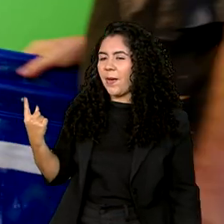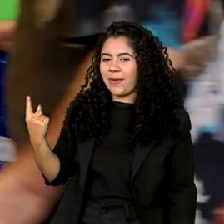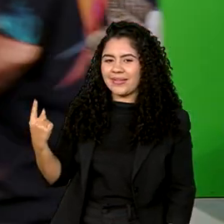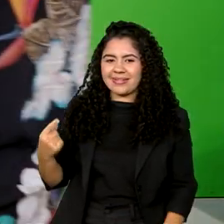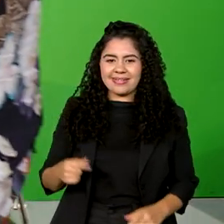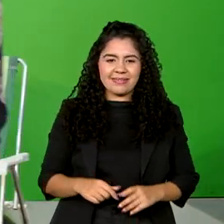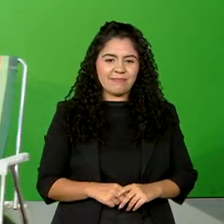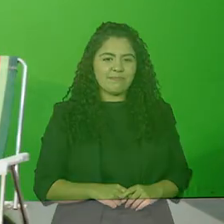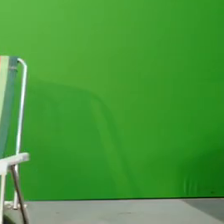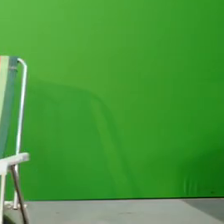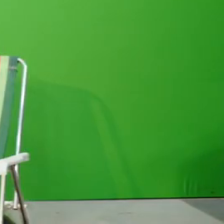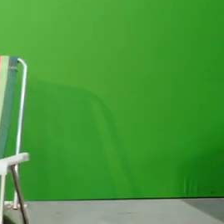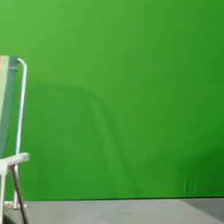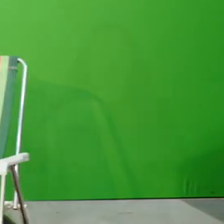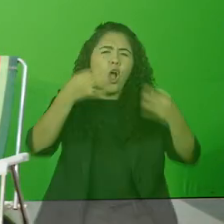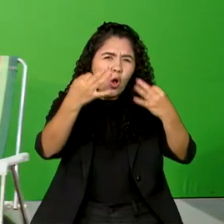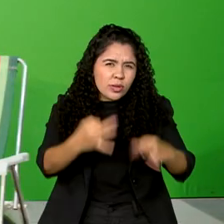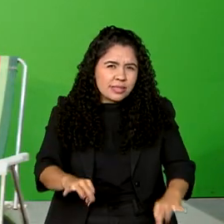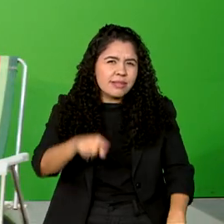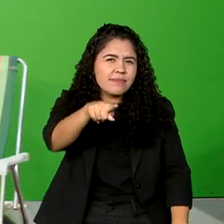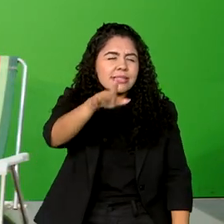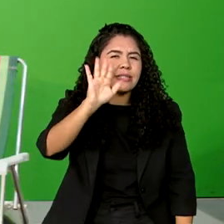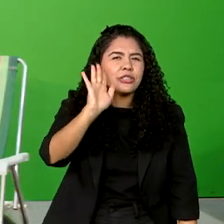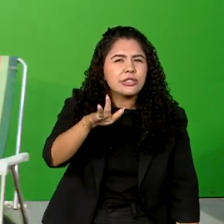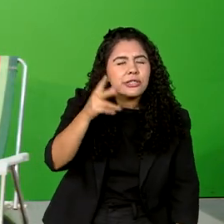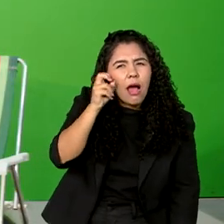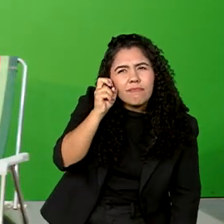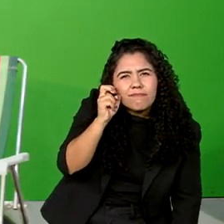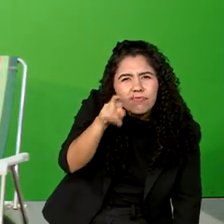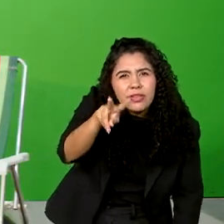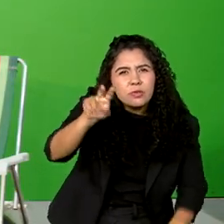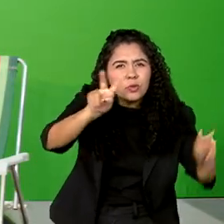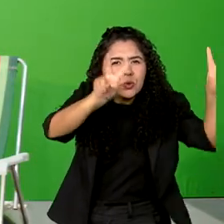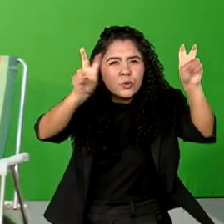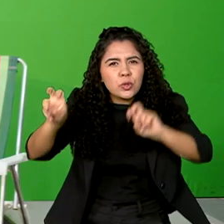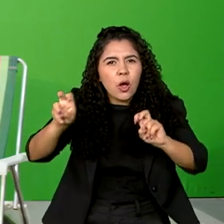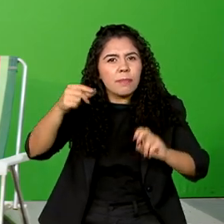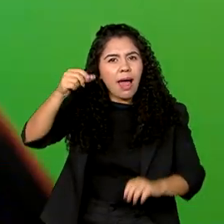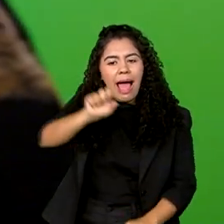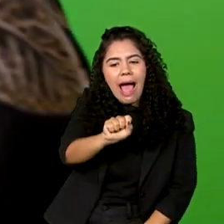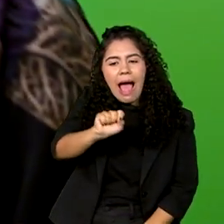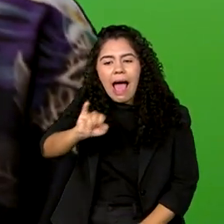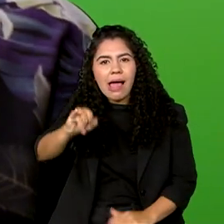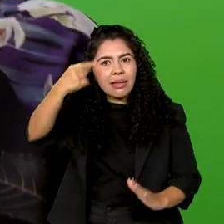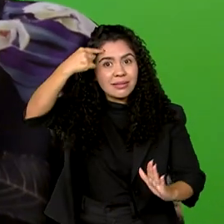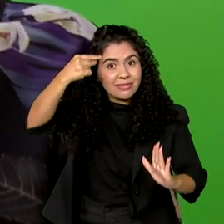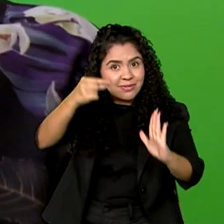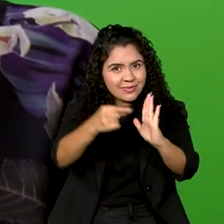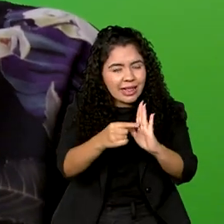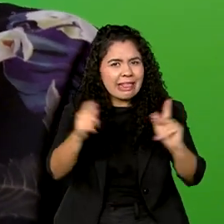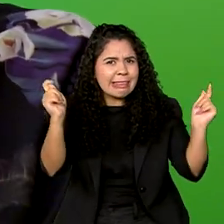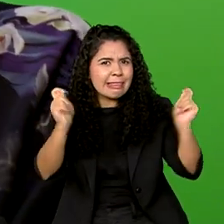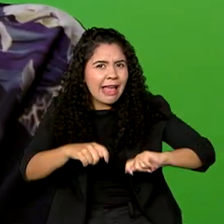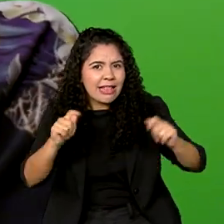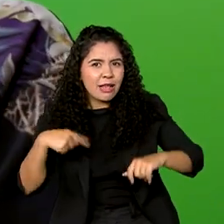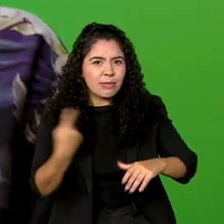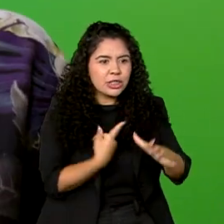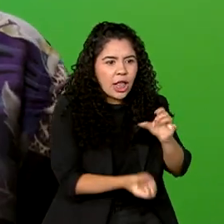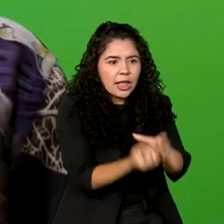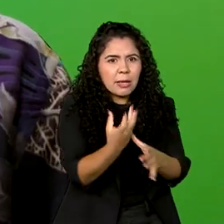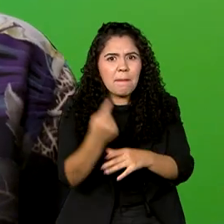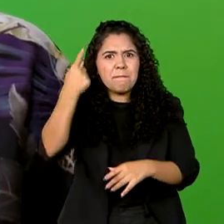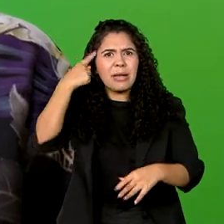Você com certeza já ouviu falar sobre inteligência artificial. Com ela, podemos criar coisas que antes pareciam